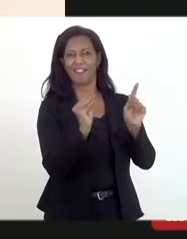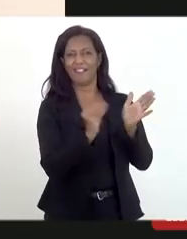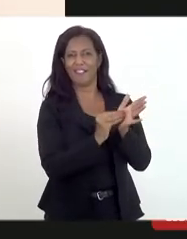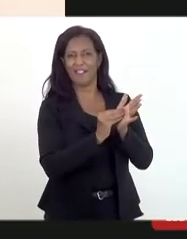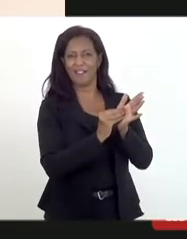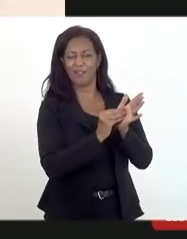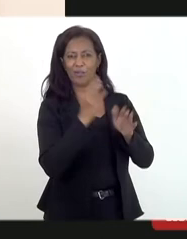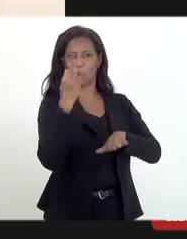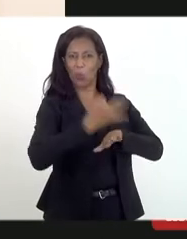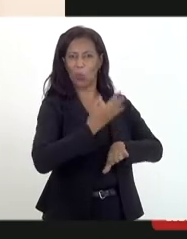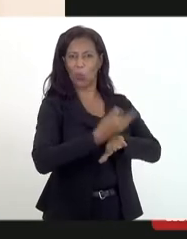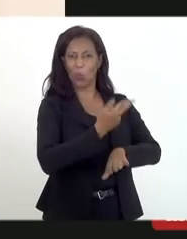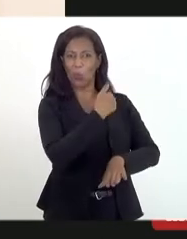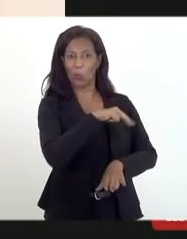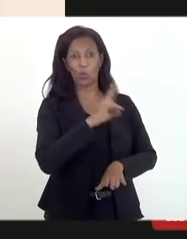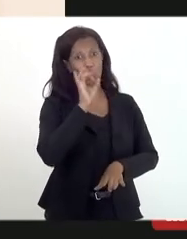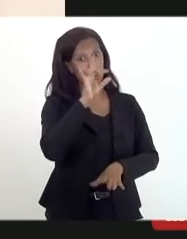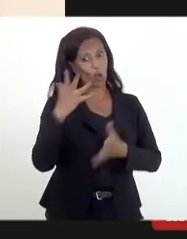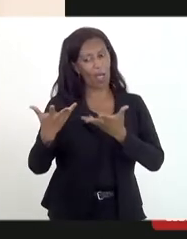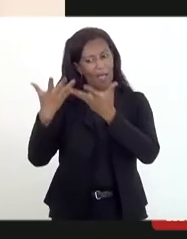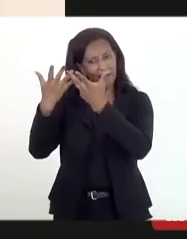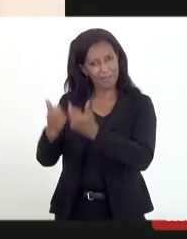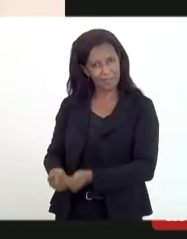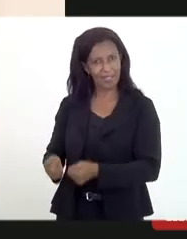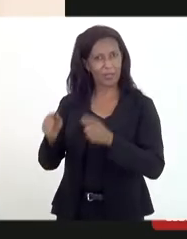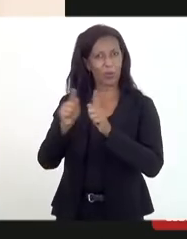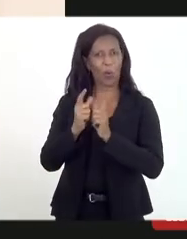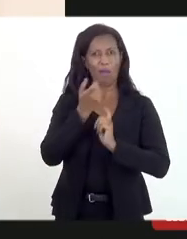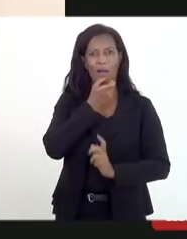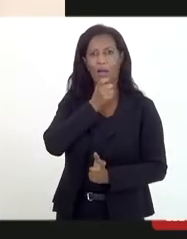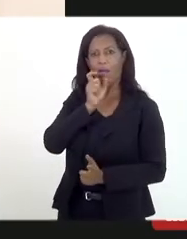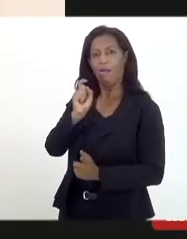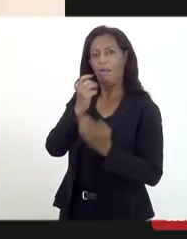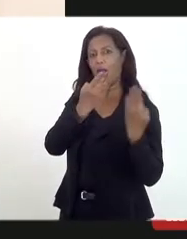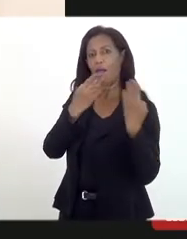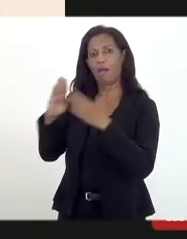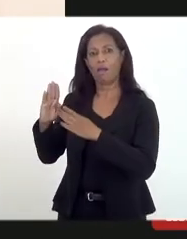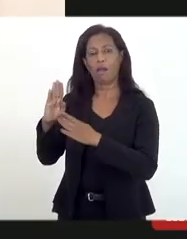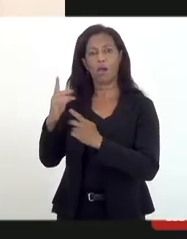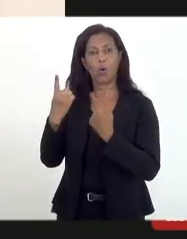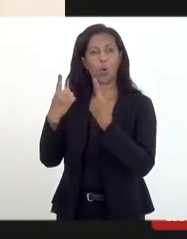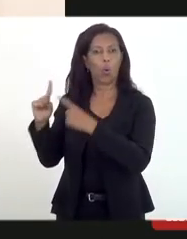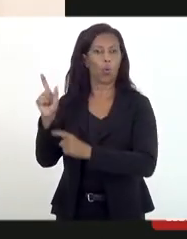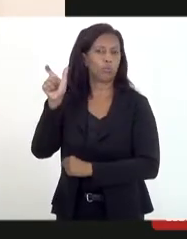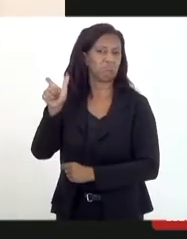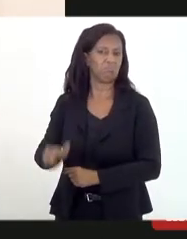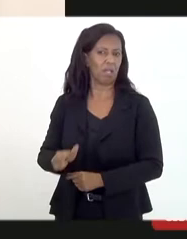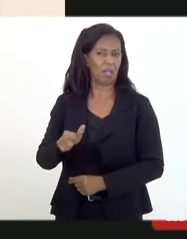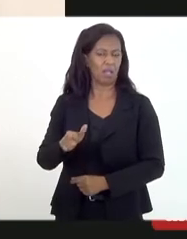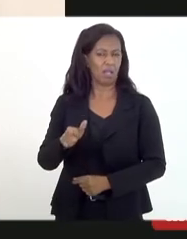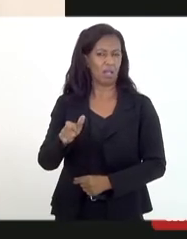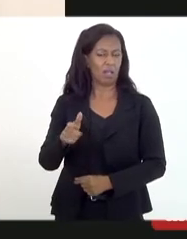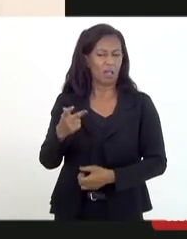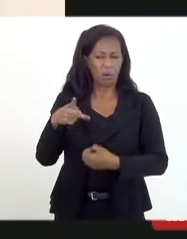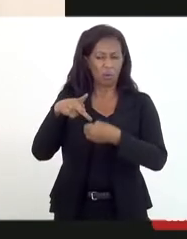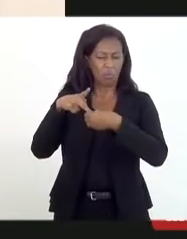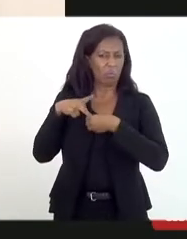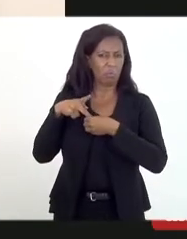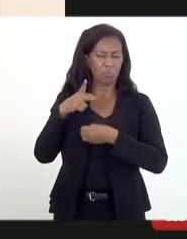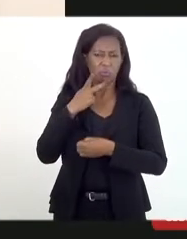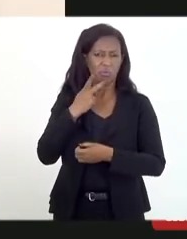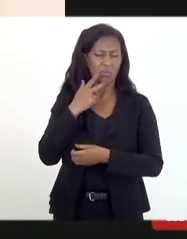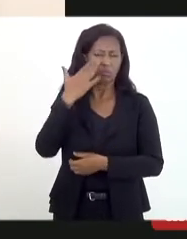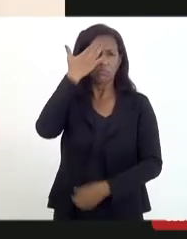Só foi aceito a parte da ameaça que promotor disse que não entendia haver cunho